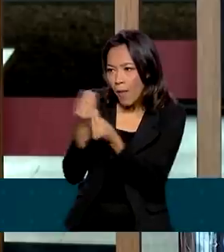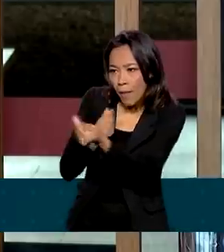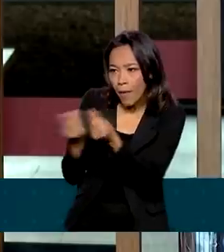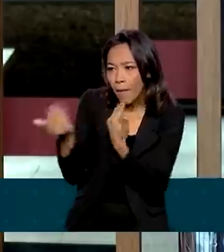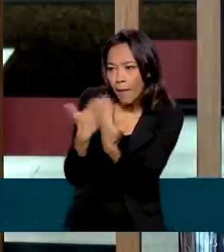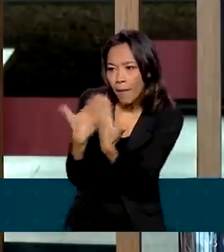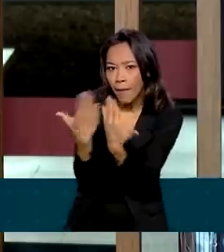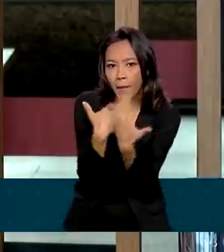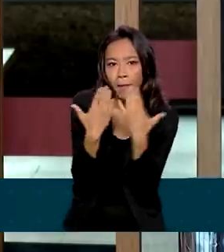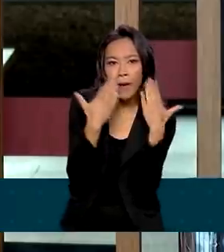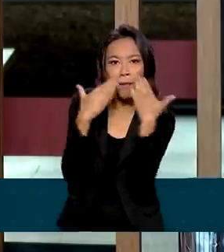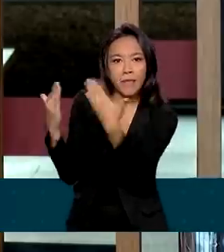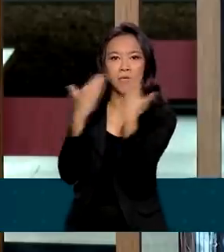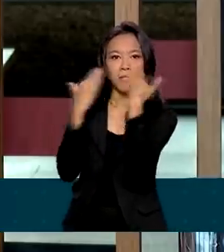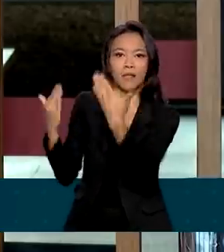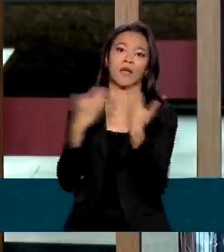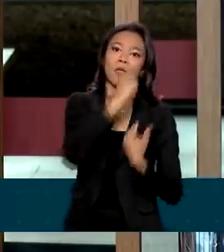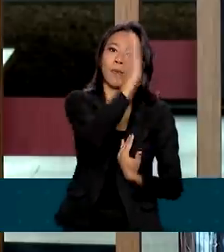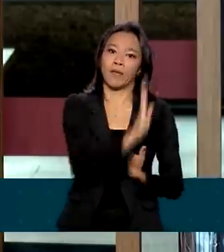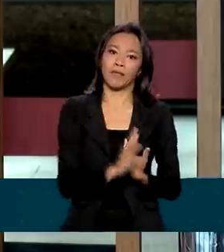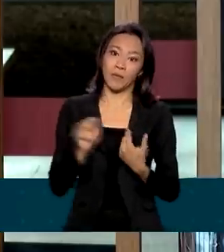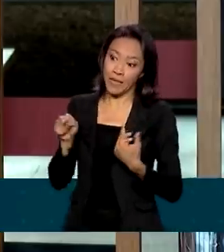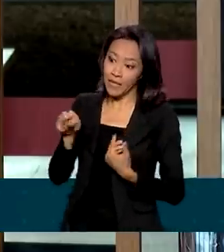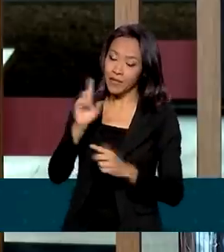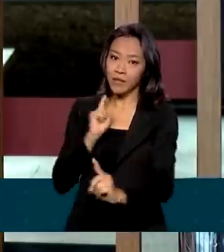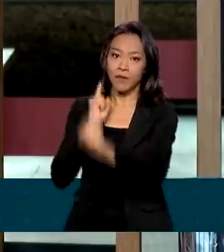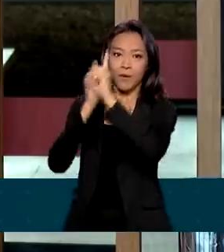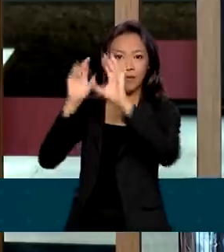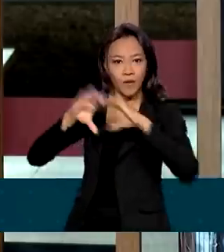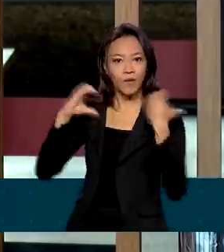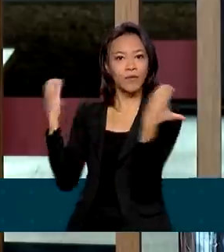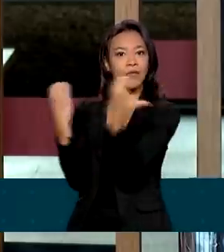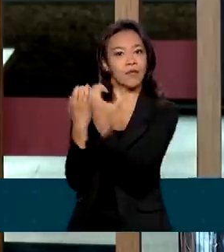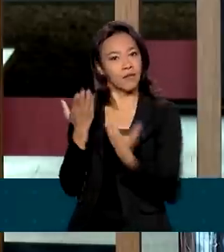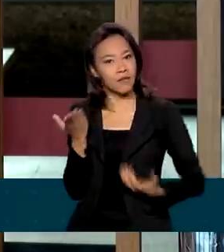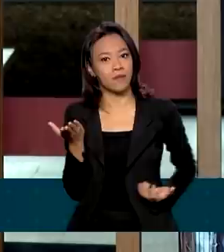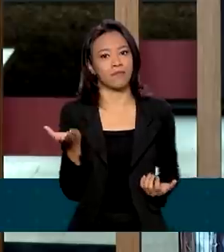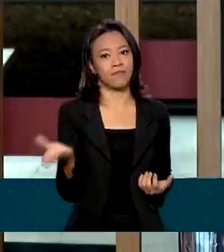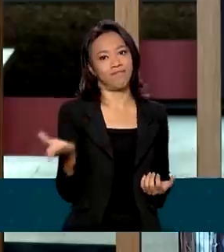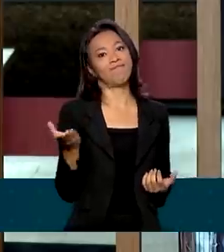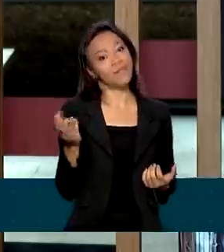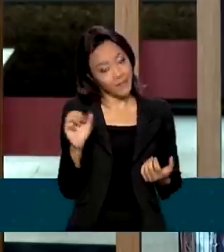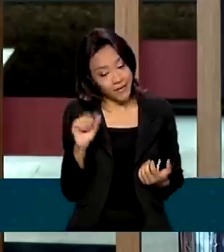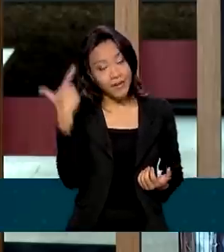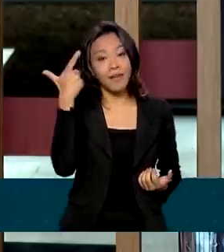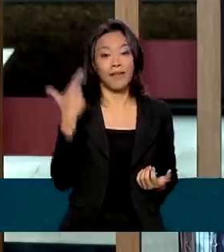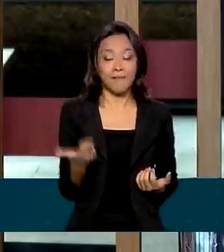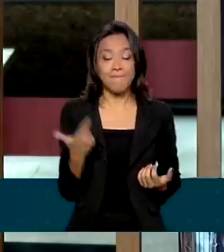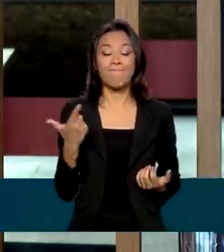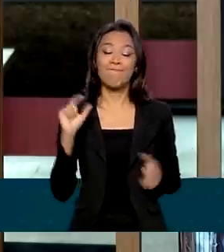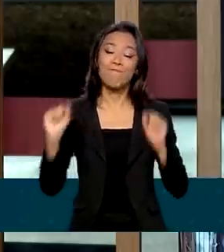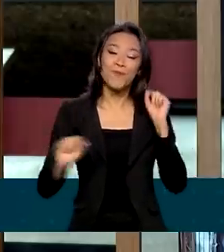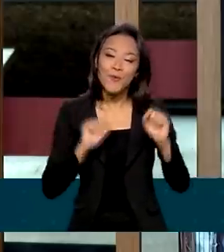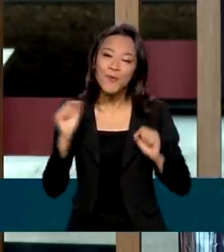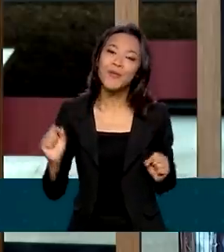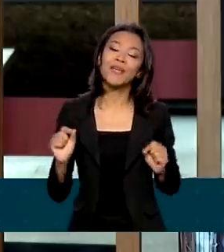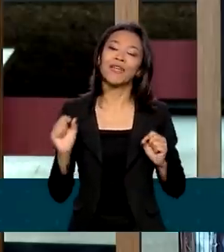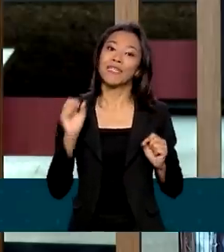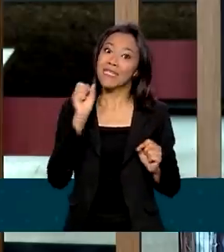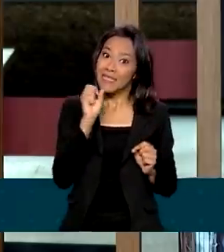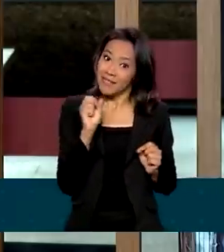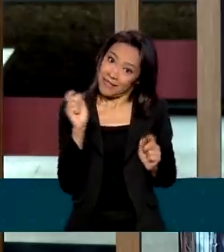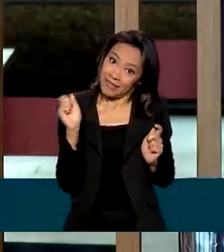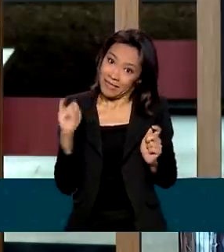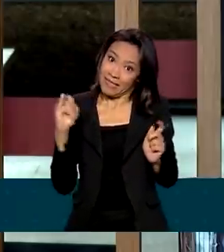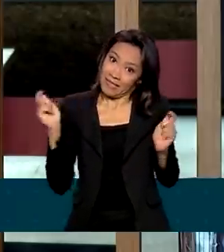apresentar um Brasil real durante esse período. E, claro, trazer de volta aí, se possível,